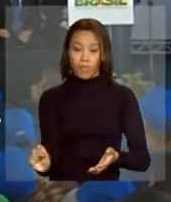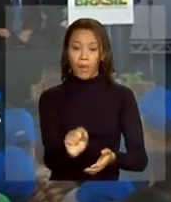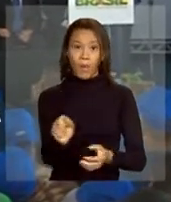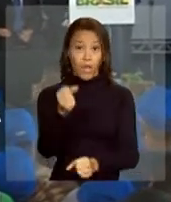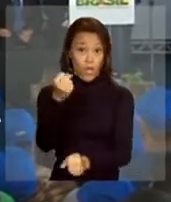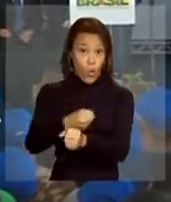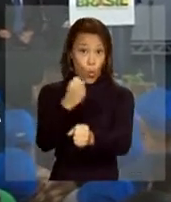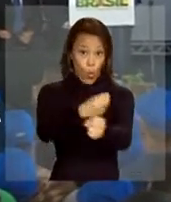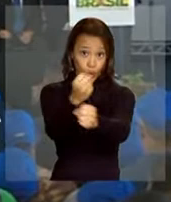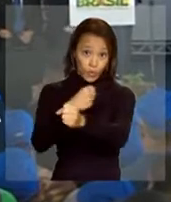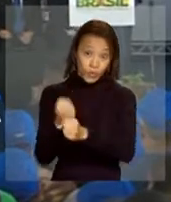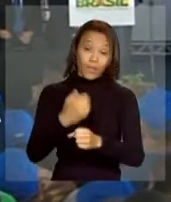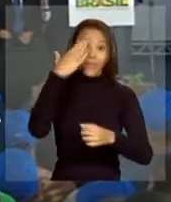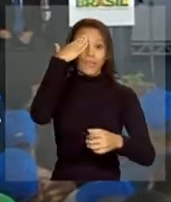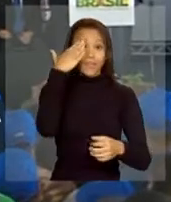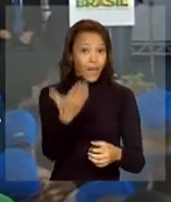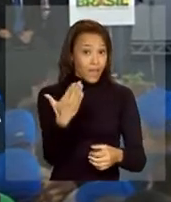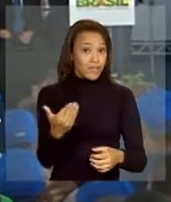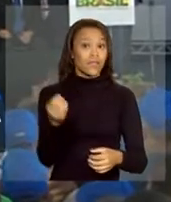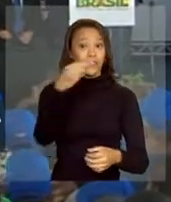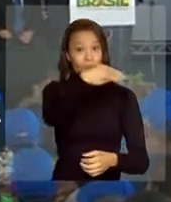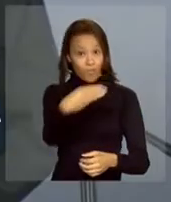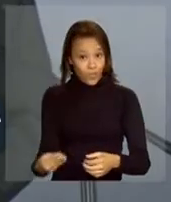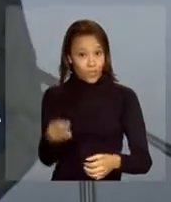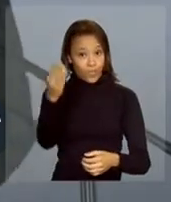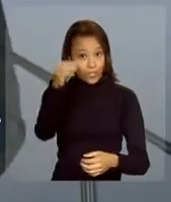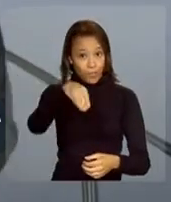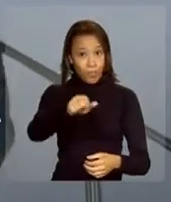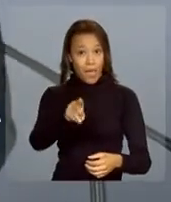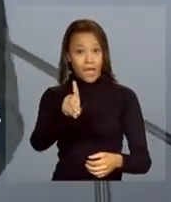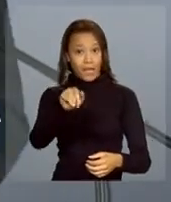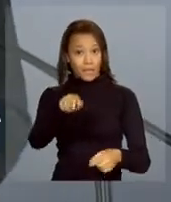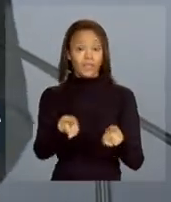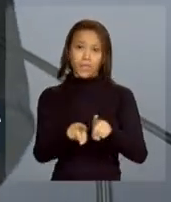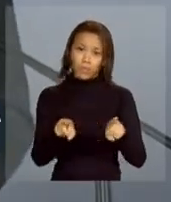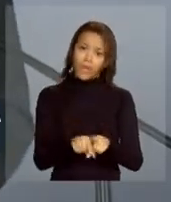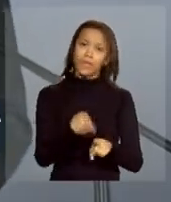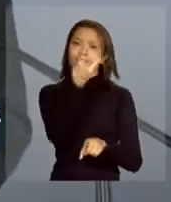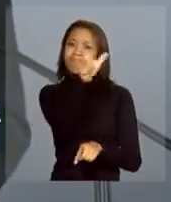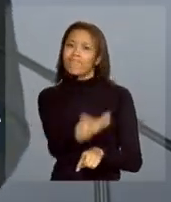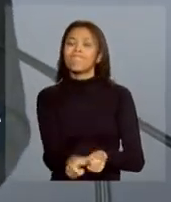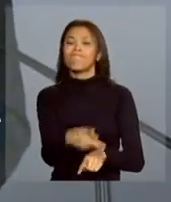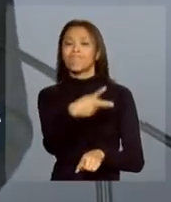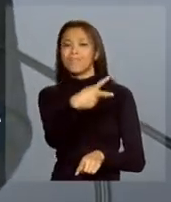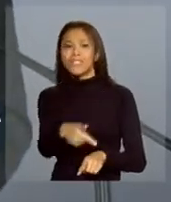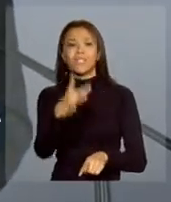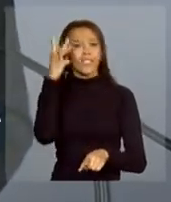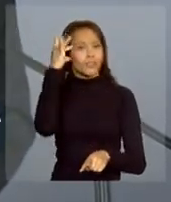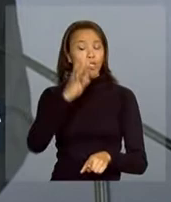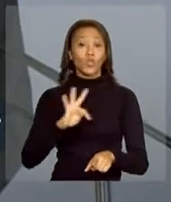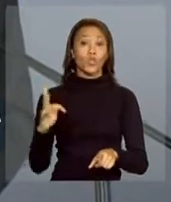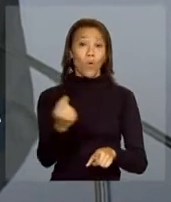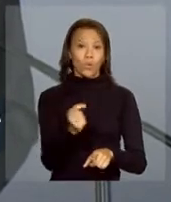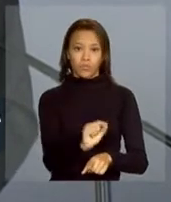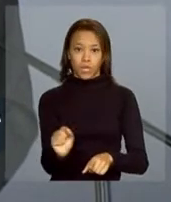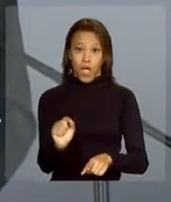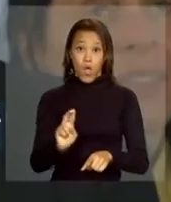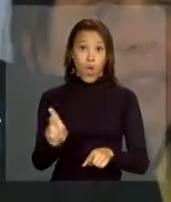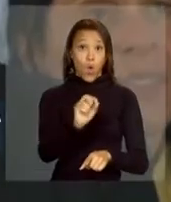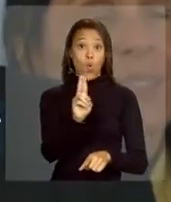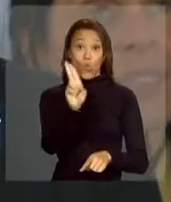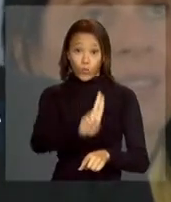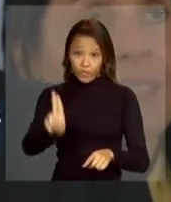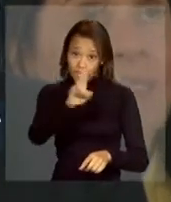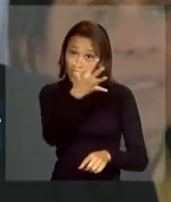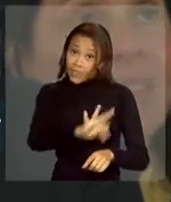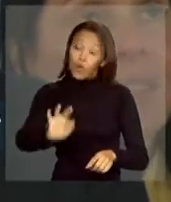graças ao ministro Mercadante e à presidenta Dilma, toda a universidade federal, de cada